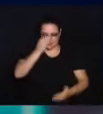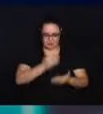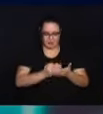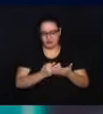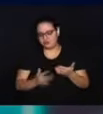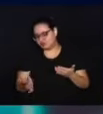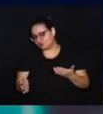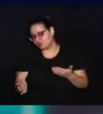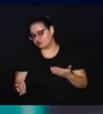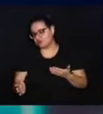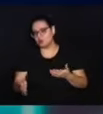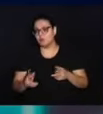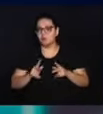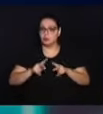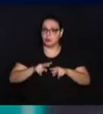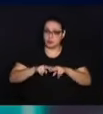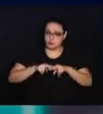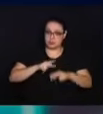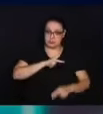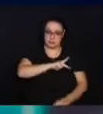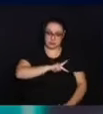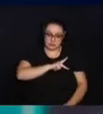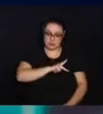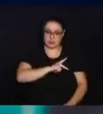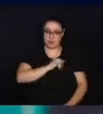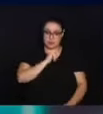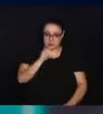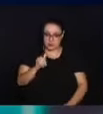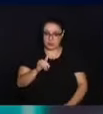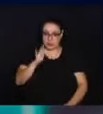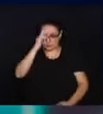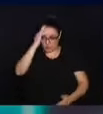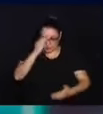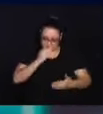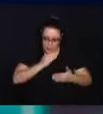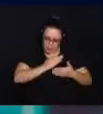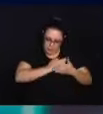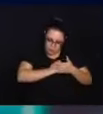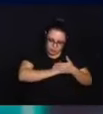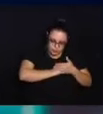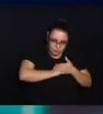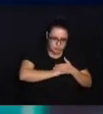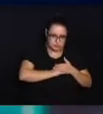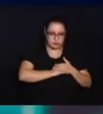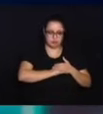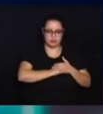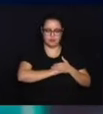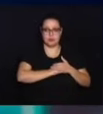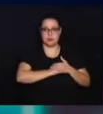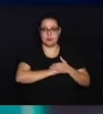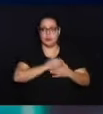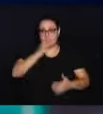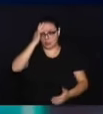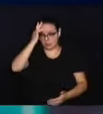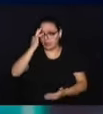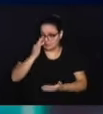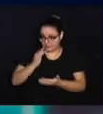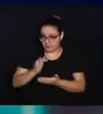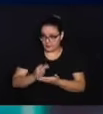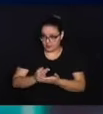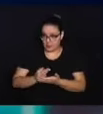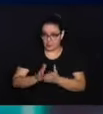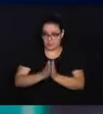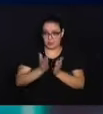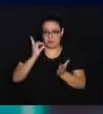embora. Por isso que Paulo fala, guardei a fé. Guarde a fé. A fé,